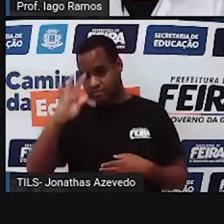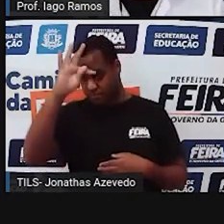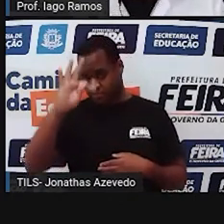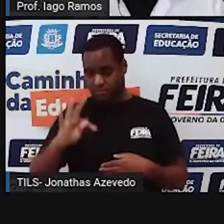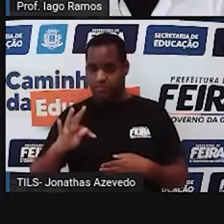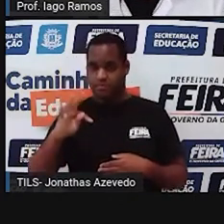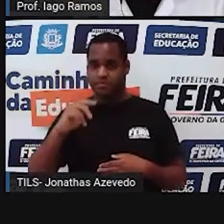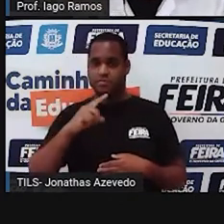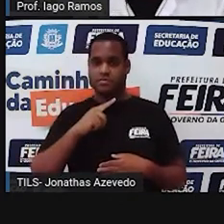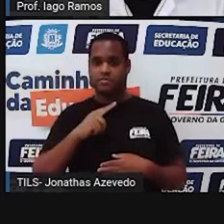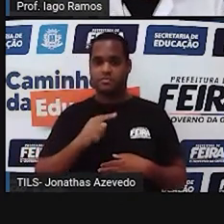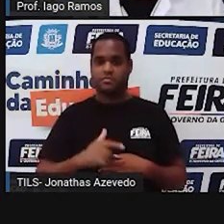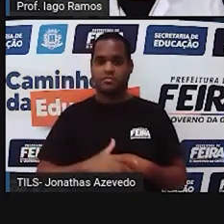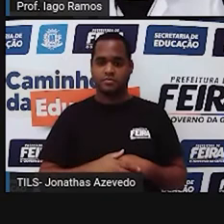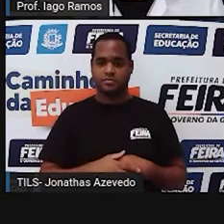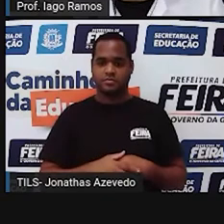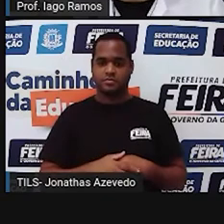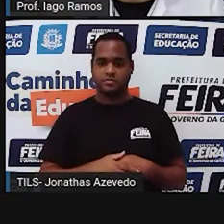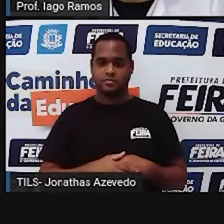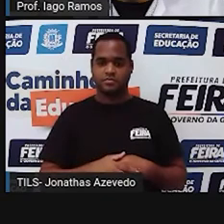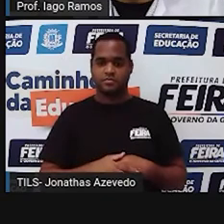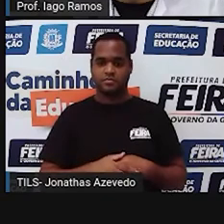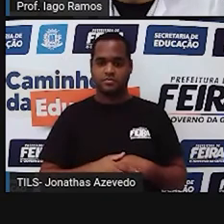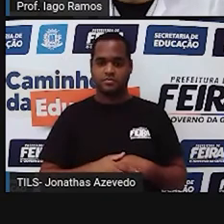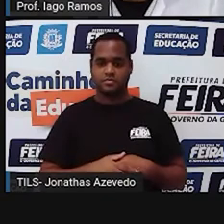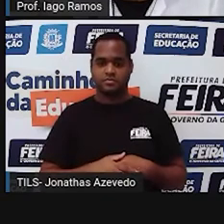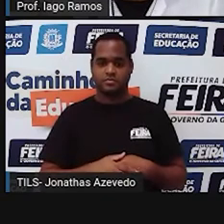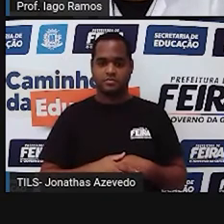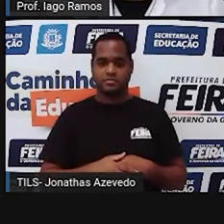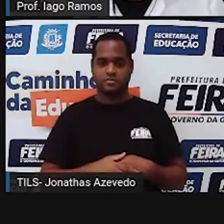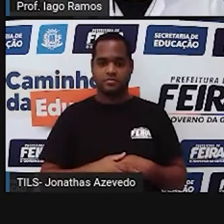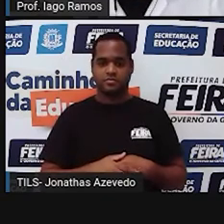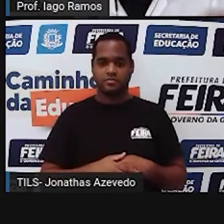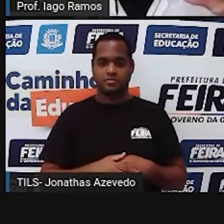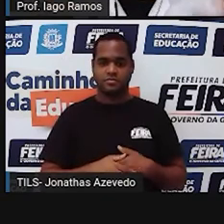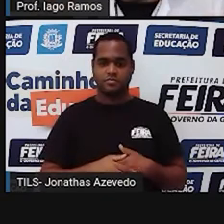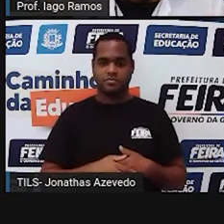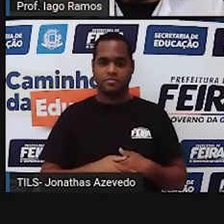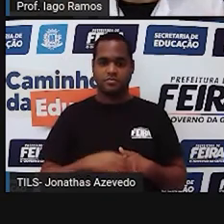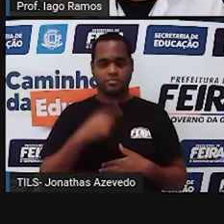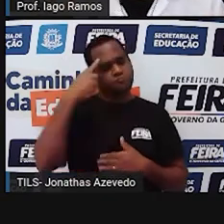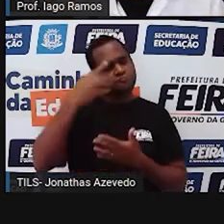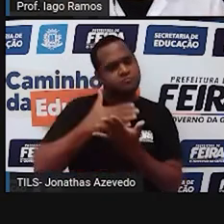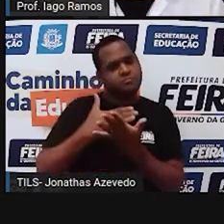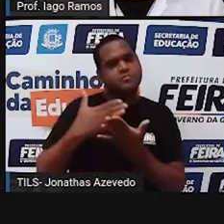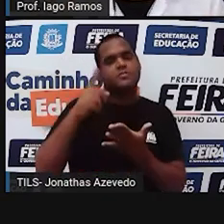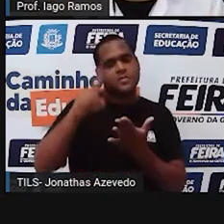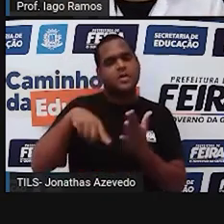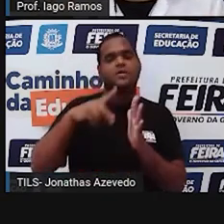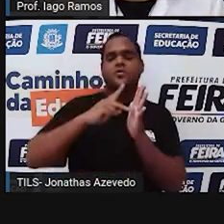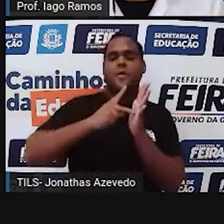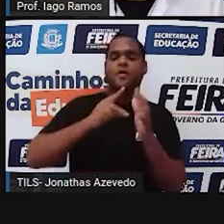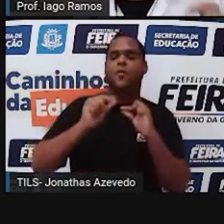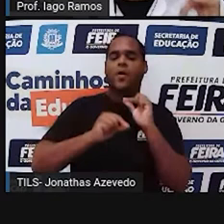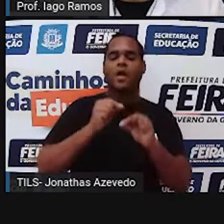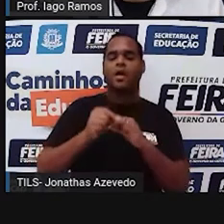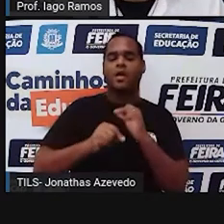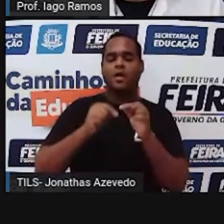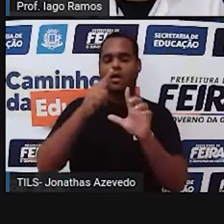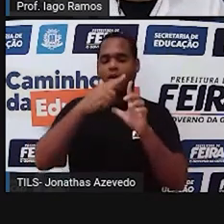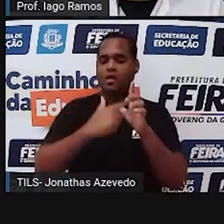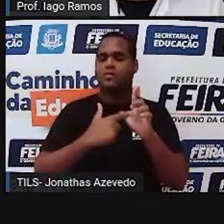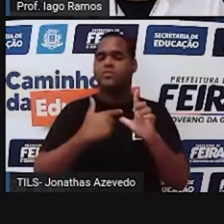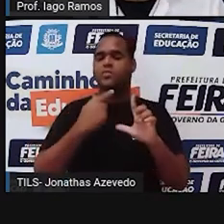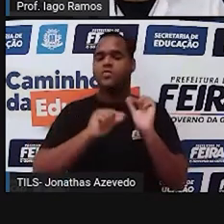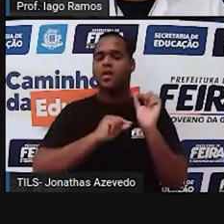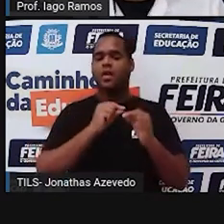aquela bolinha? Pois é, aquela bolinha ali é o grau, tá? Então, do ponto de vista da geometria, o que é ângulo? Com base